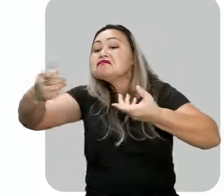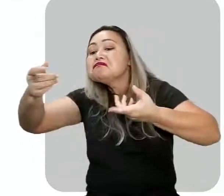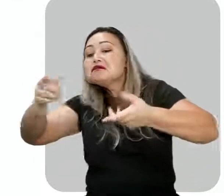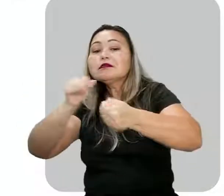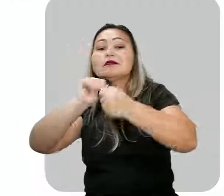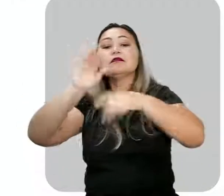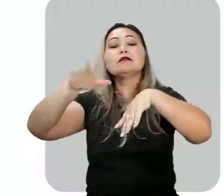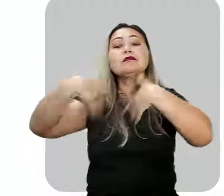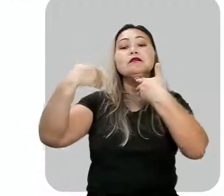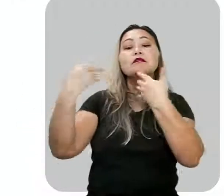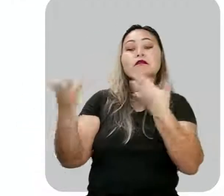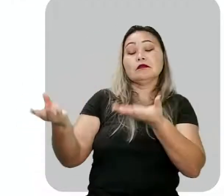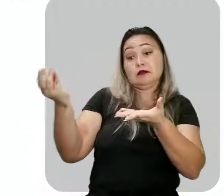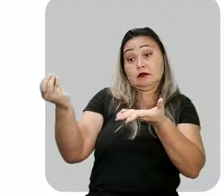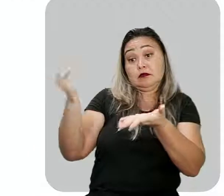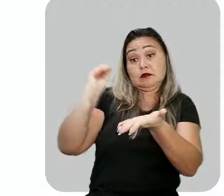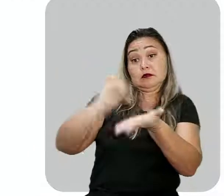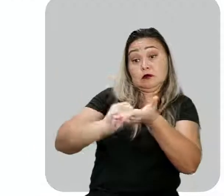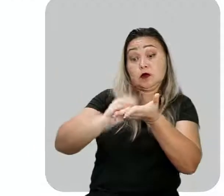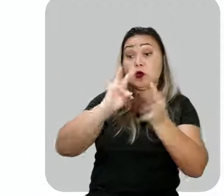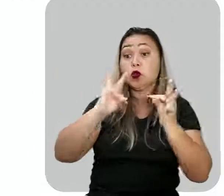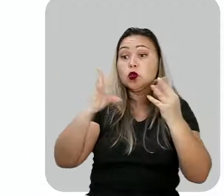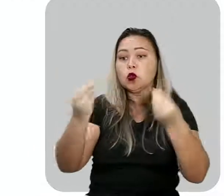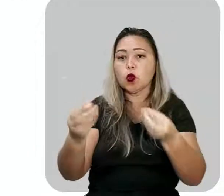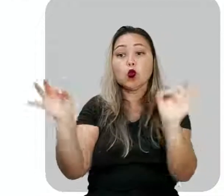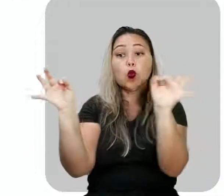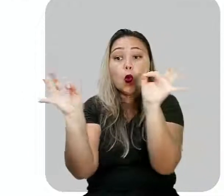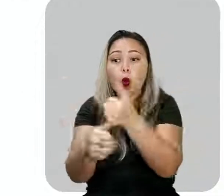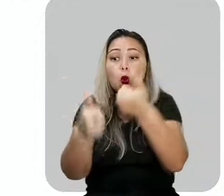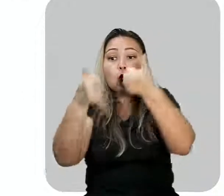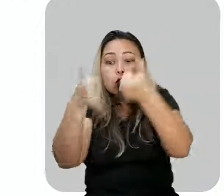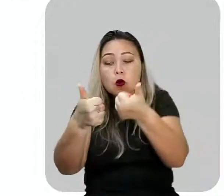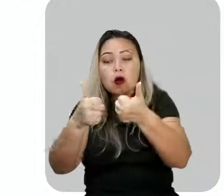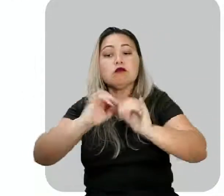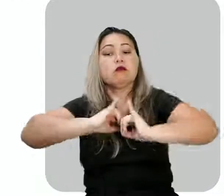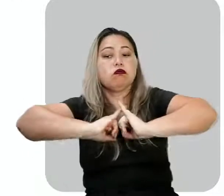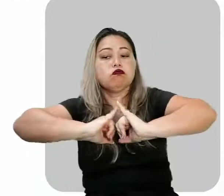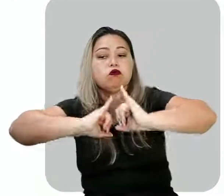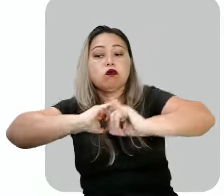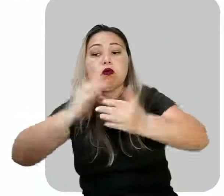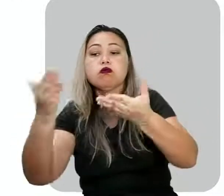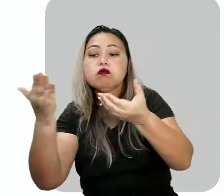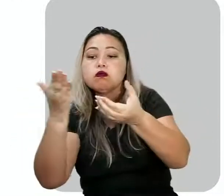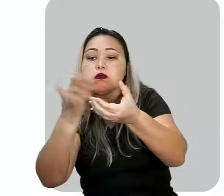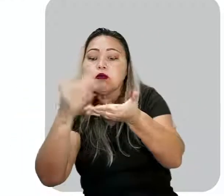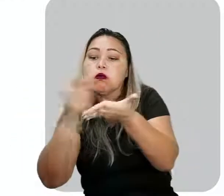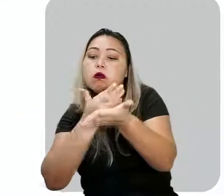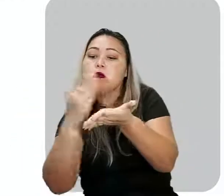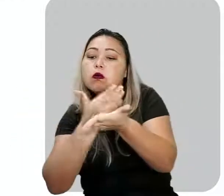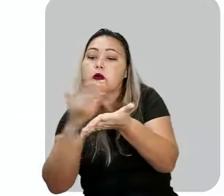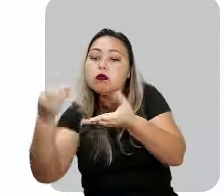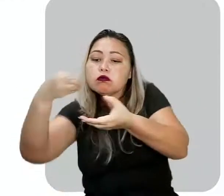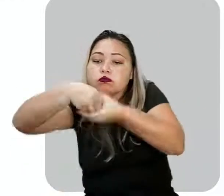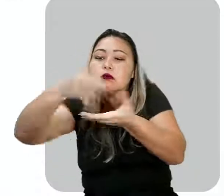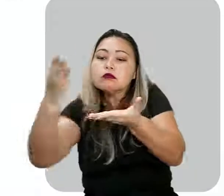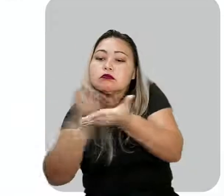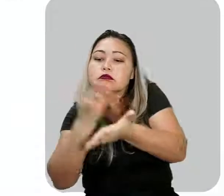obra integral foi publicada aí em um livro em